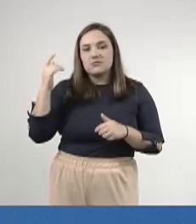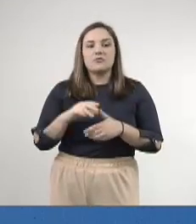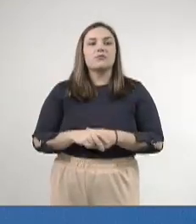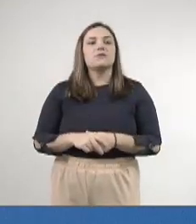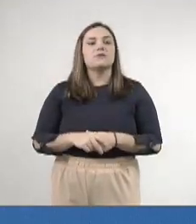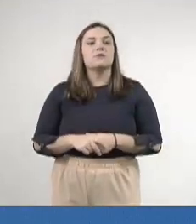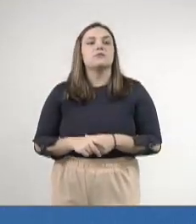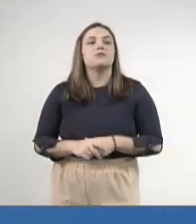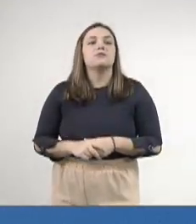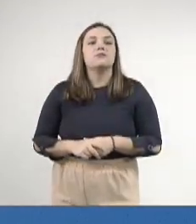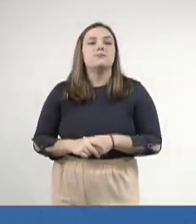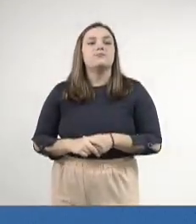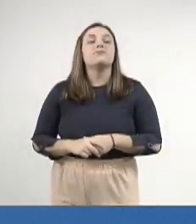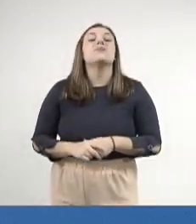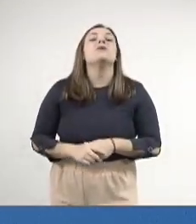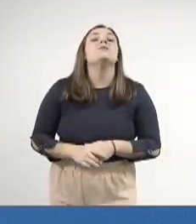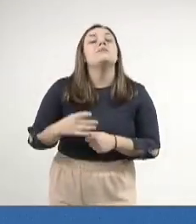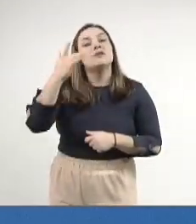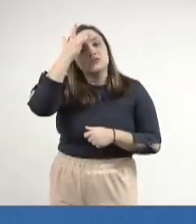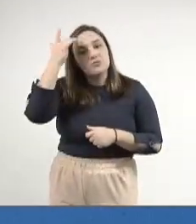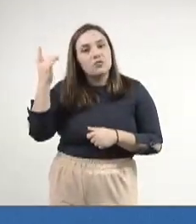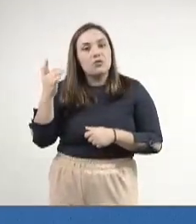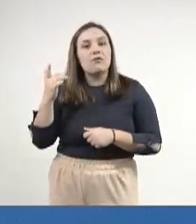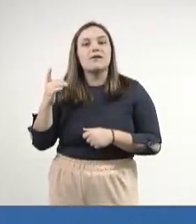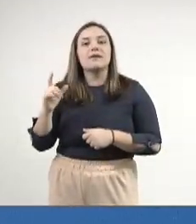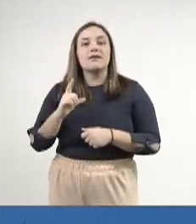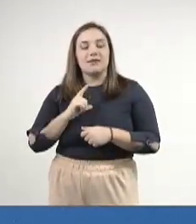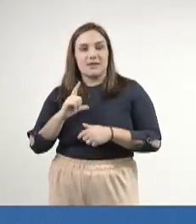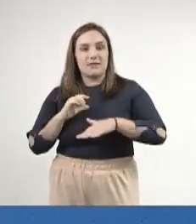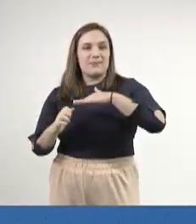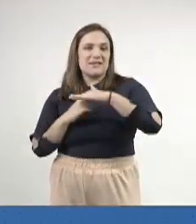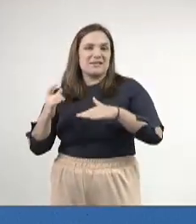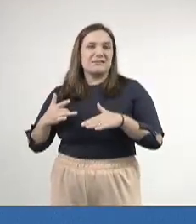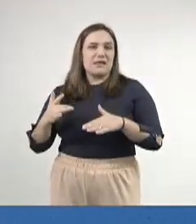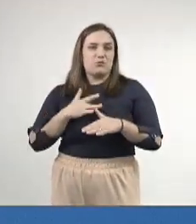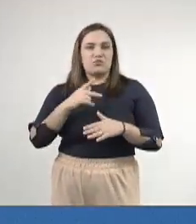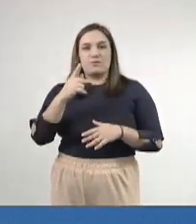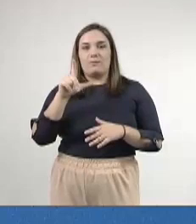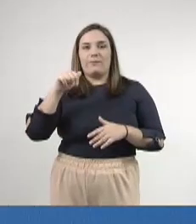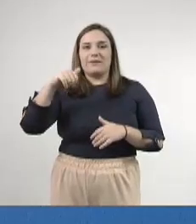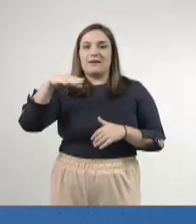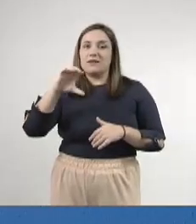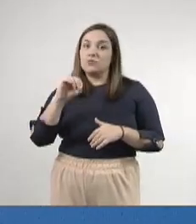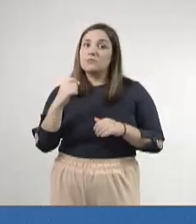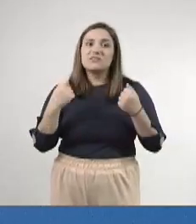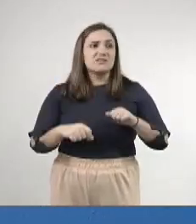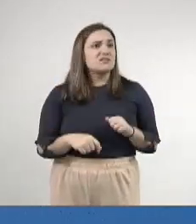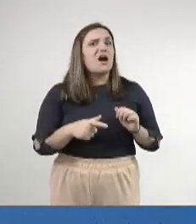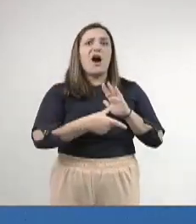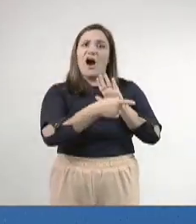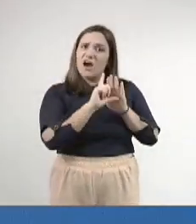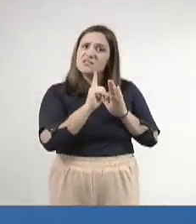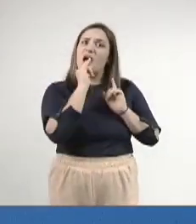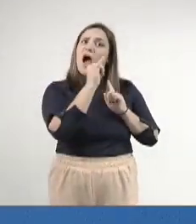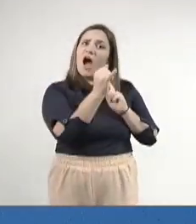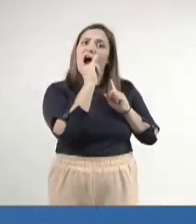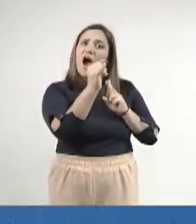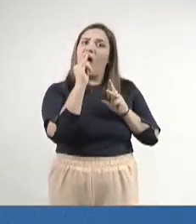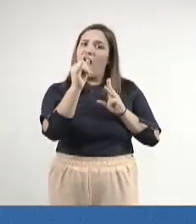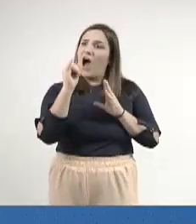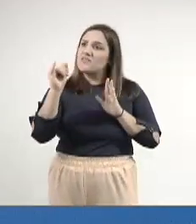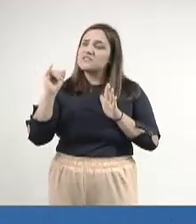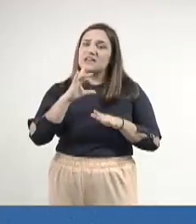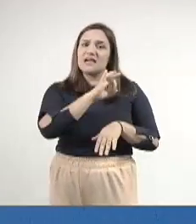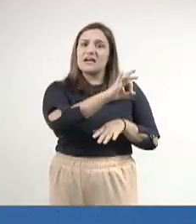Estado de Mato Grosso do Sul ficam obrigadas a notificar os usuários prévia e individualmente sobre o descredenciamento de